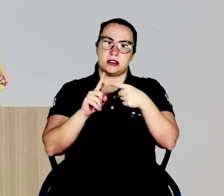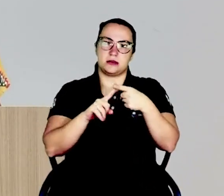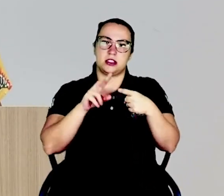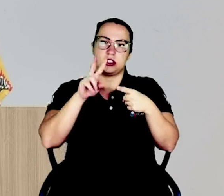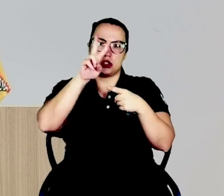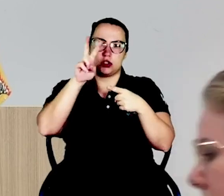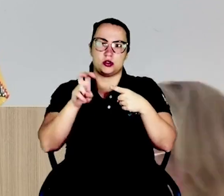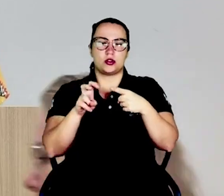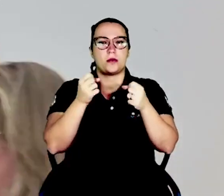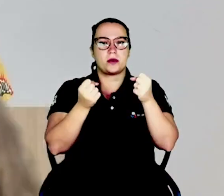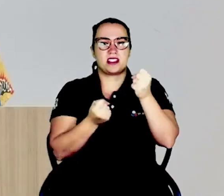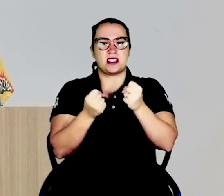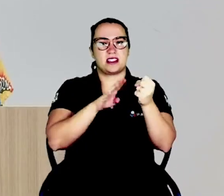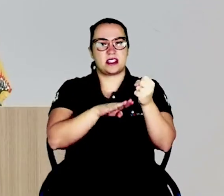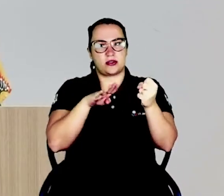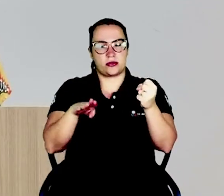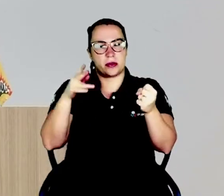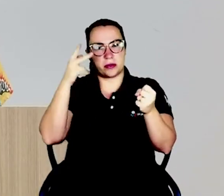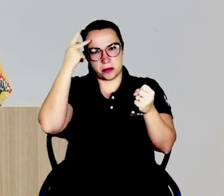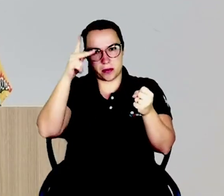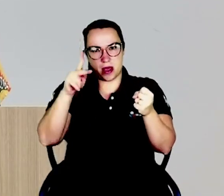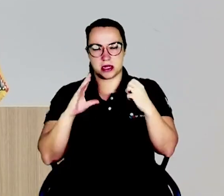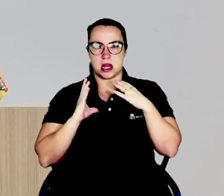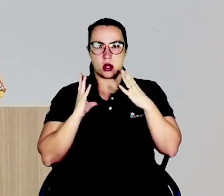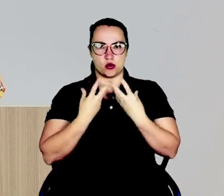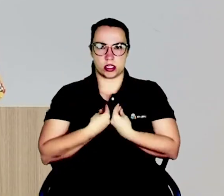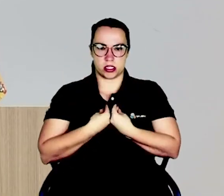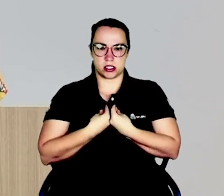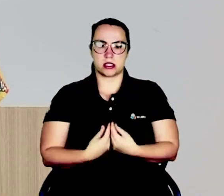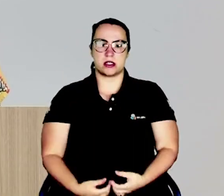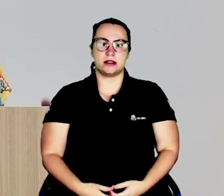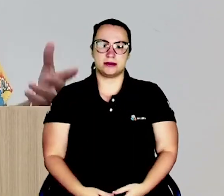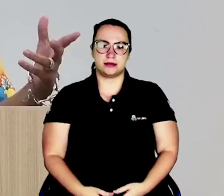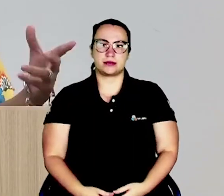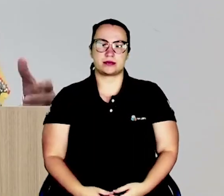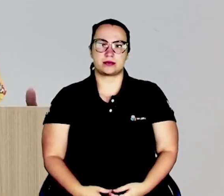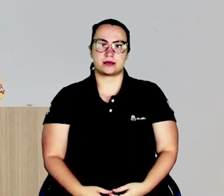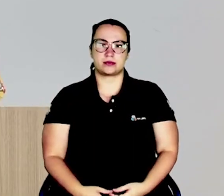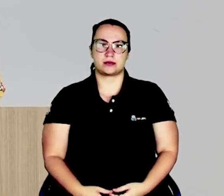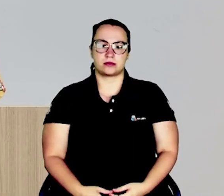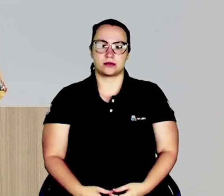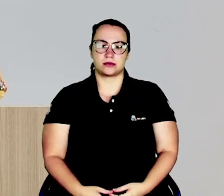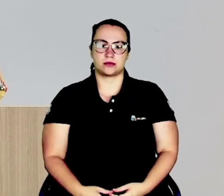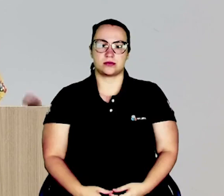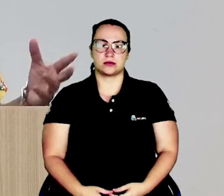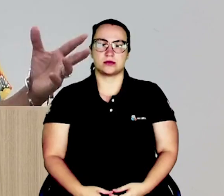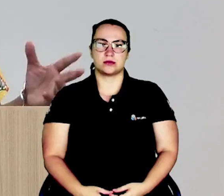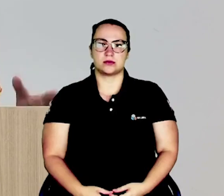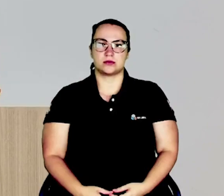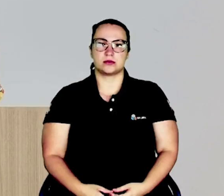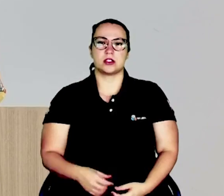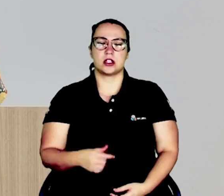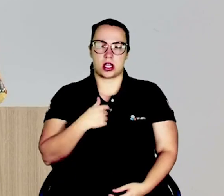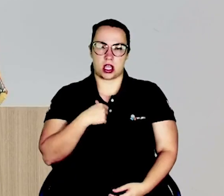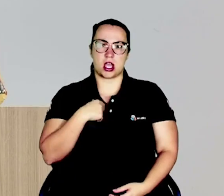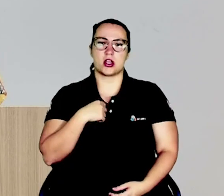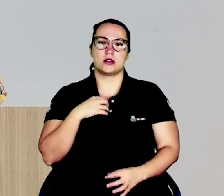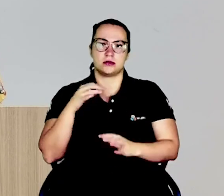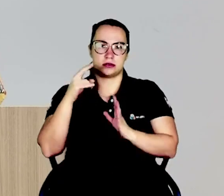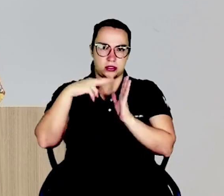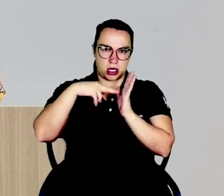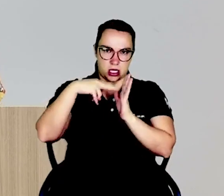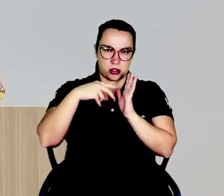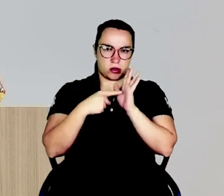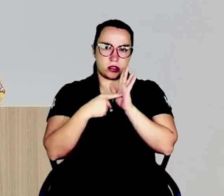estacionamento para autista. No momento em que eu estava colocando a leitura da